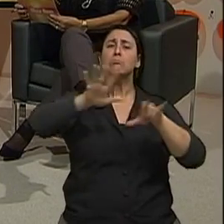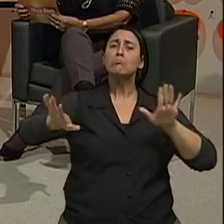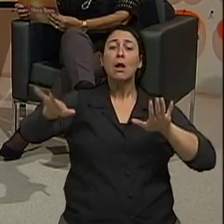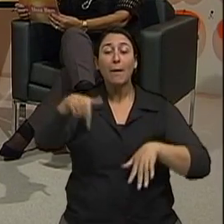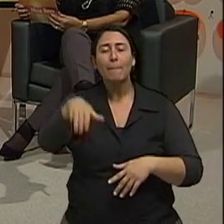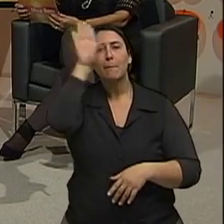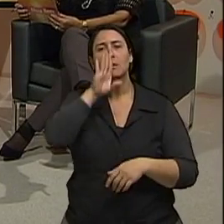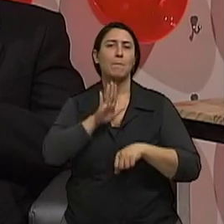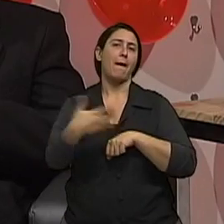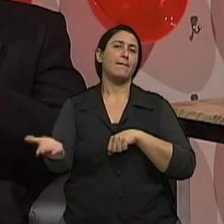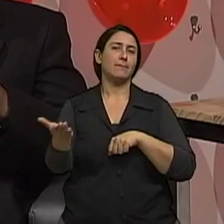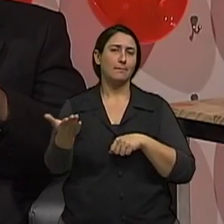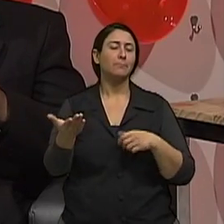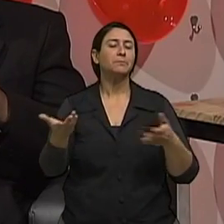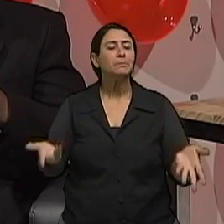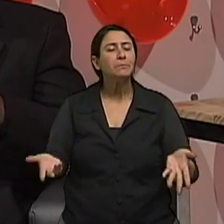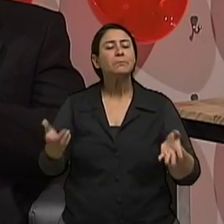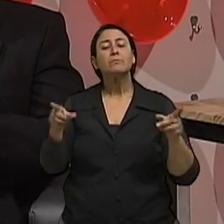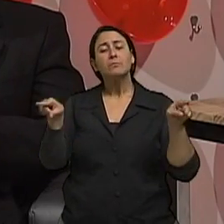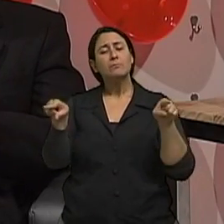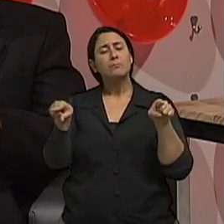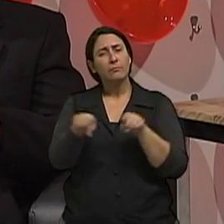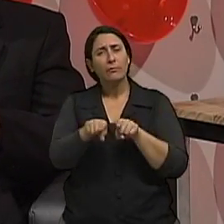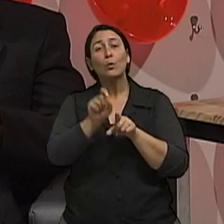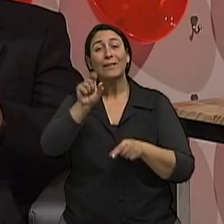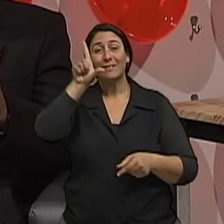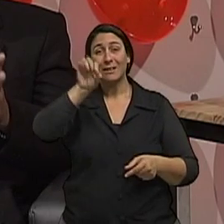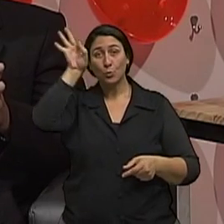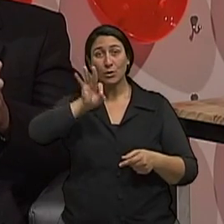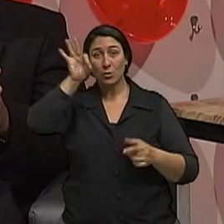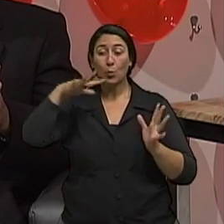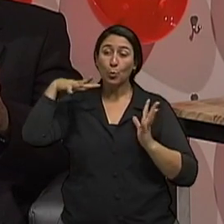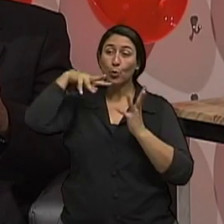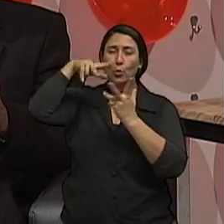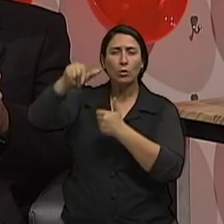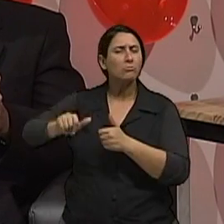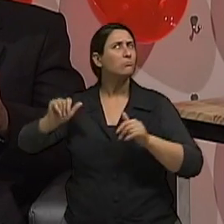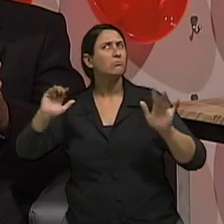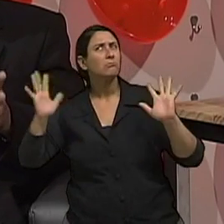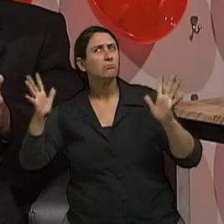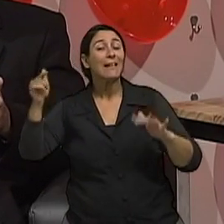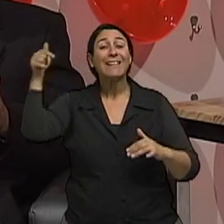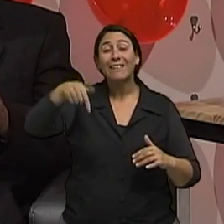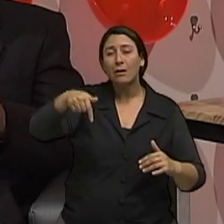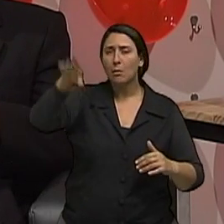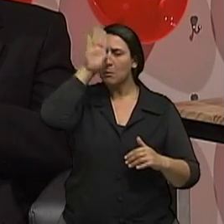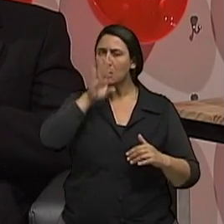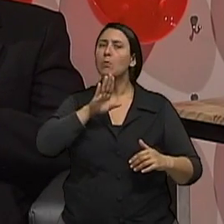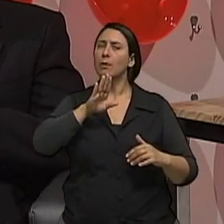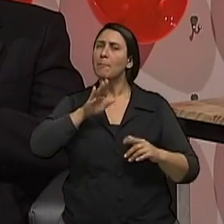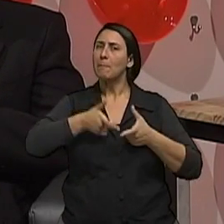mas o tempo de exposição é risco. Então, esses 10% no mundo, provavelmente, entre nós, seja superior.